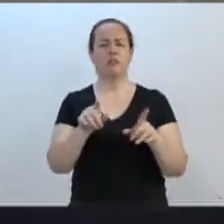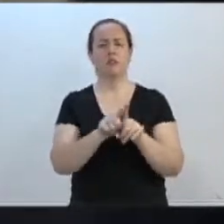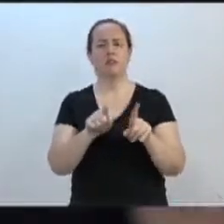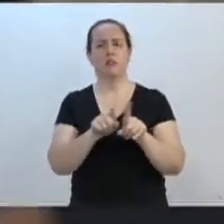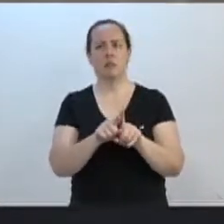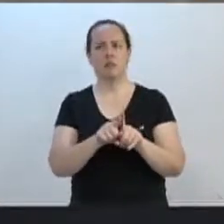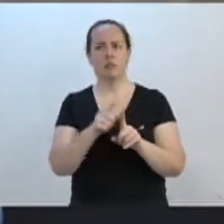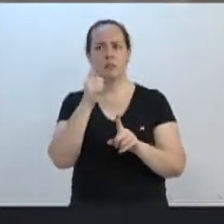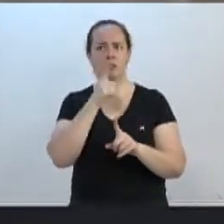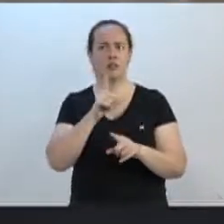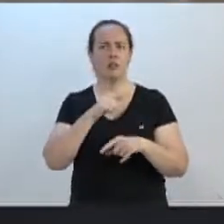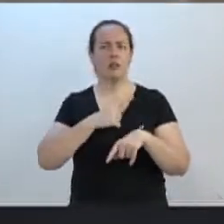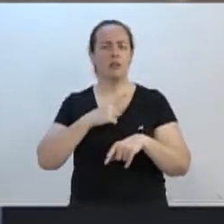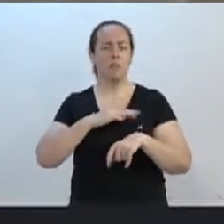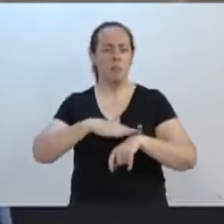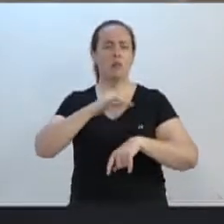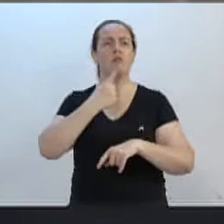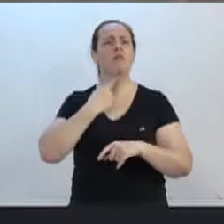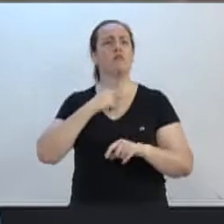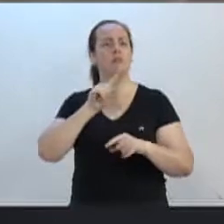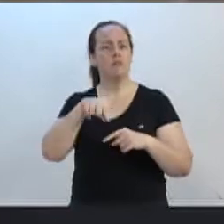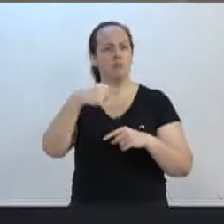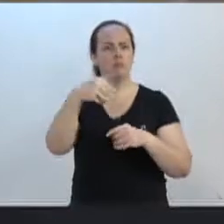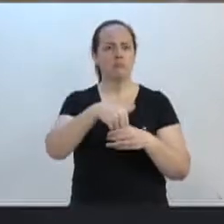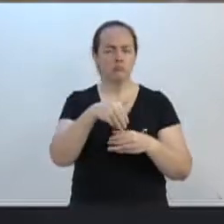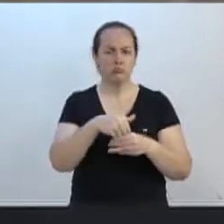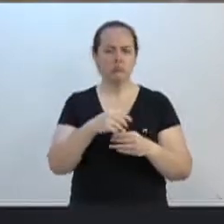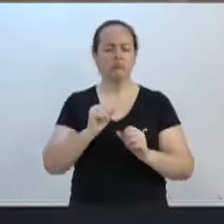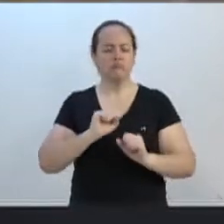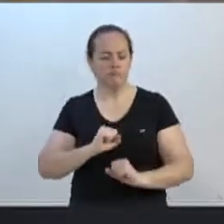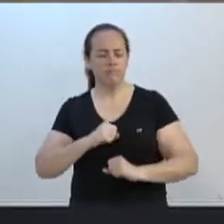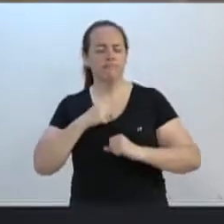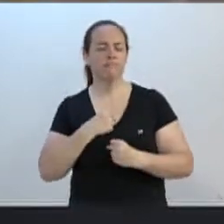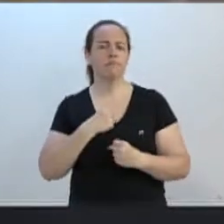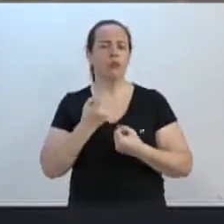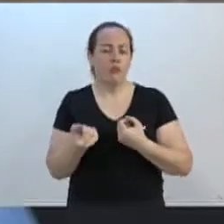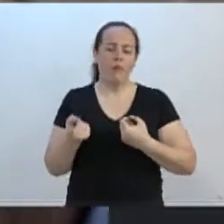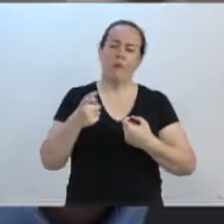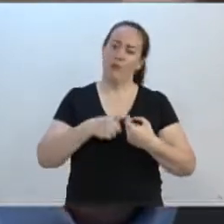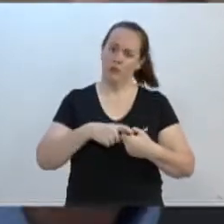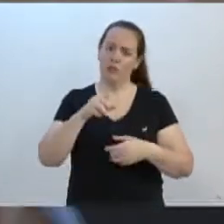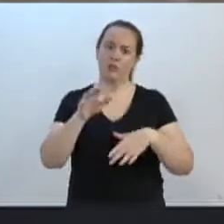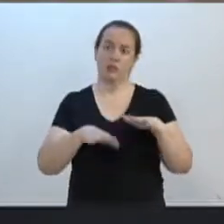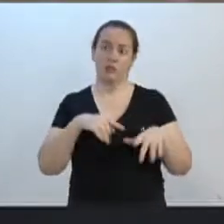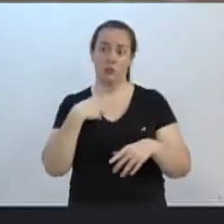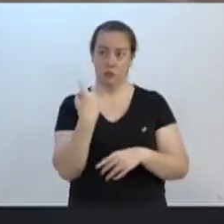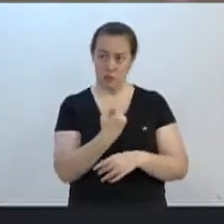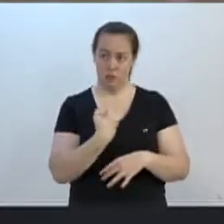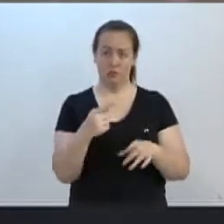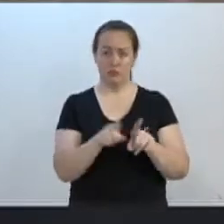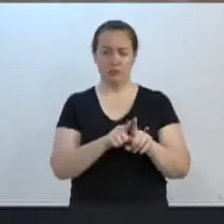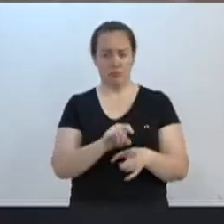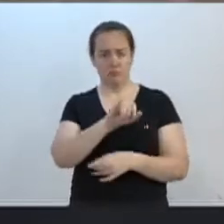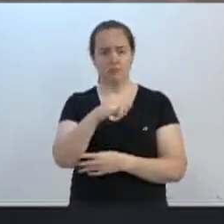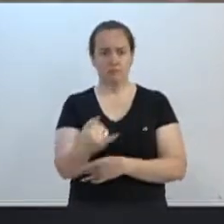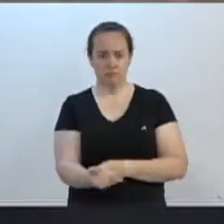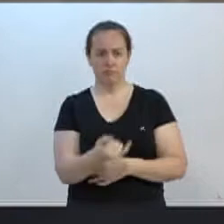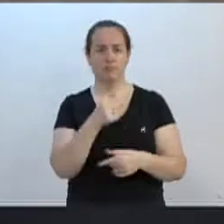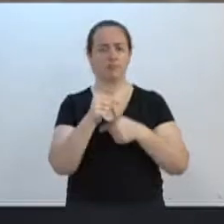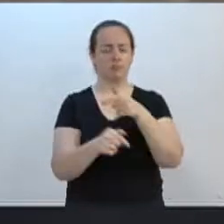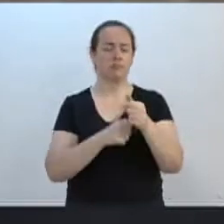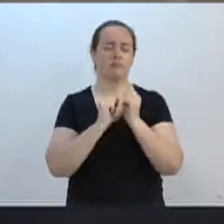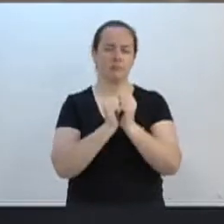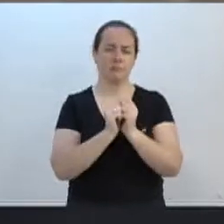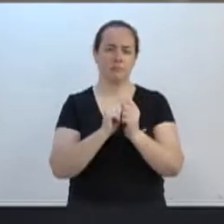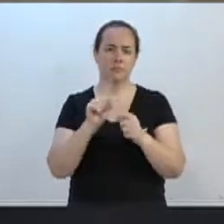tenha mais vontade na próxima eleição, com mais força, mais garra, possa retornar aí, e quem sabe, se nós também tivermos a oportunidade de estarmos aí